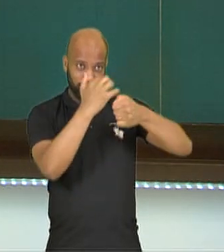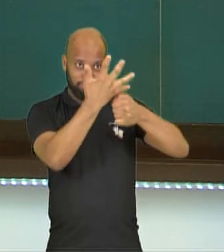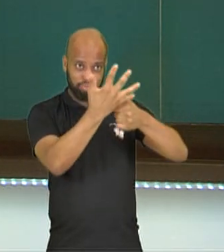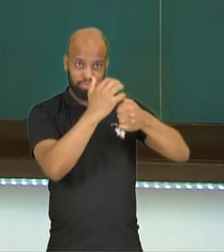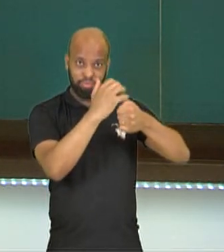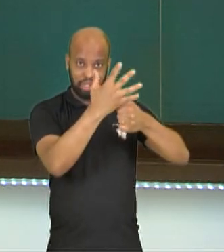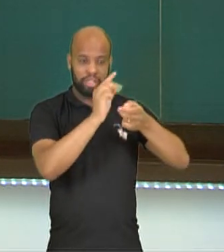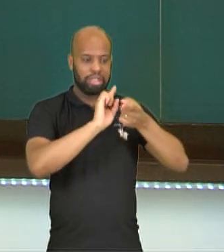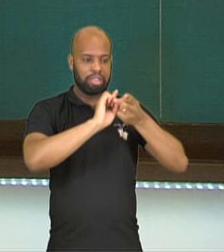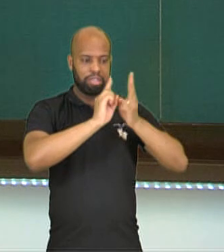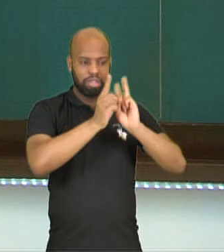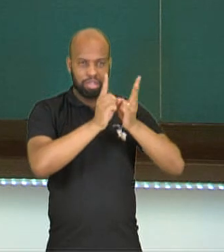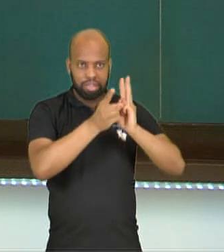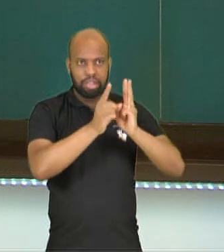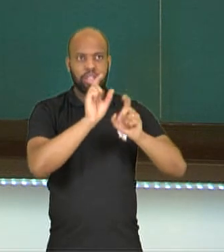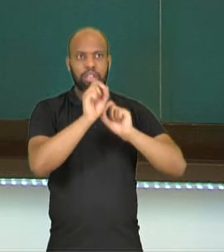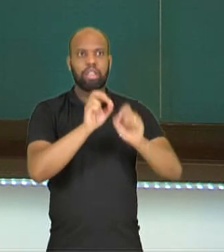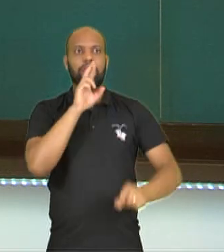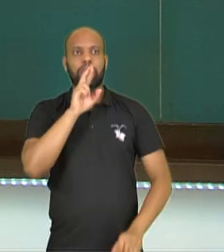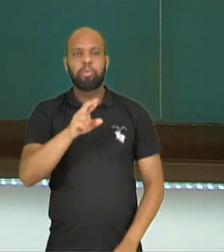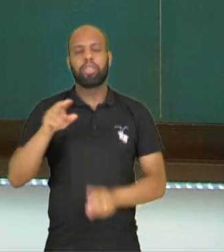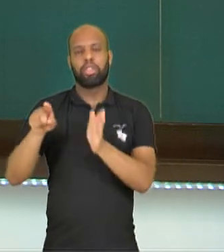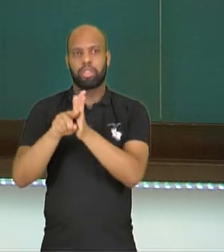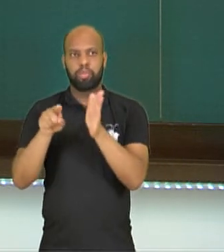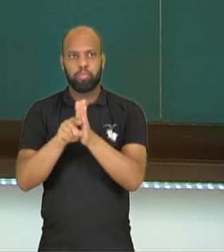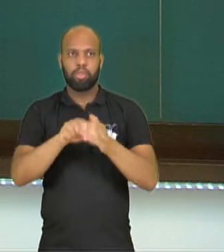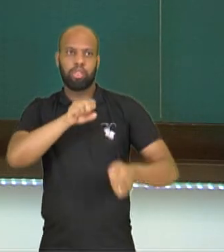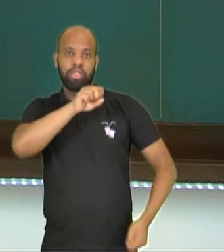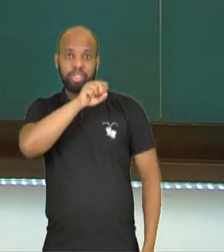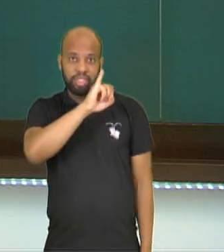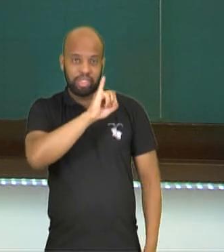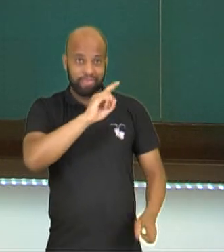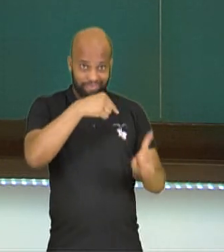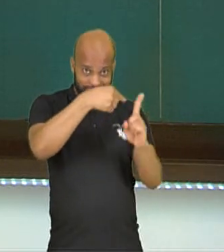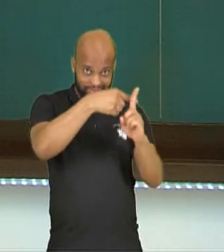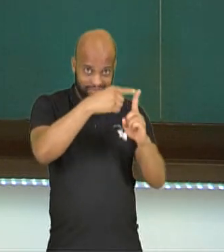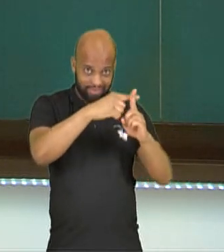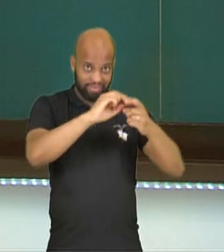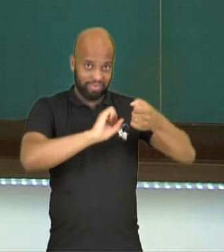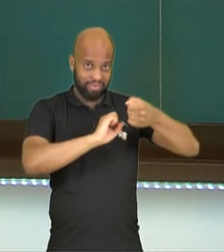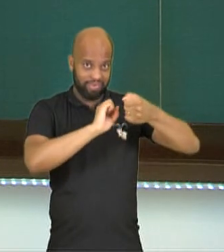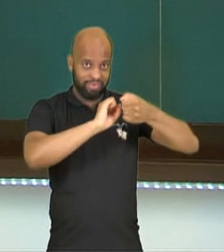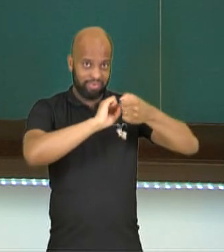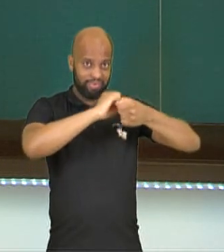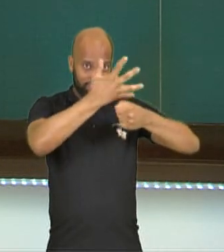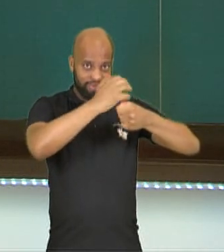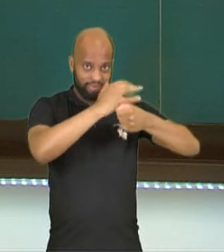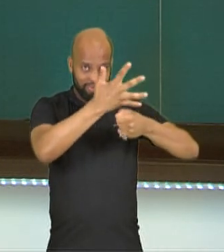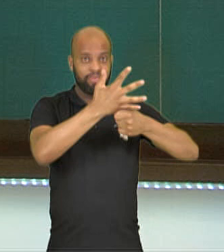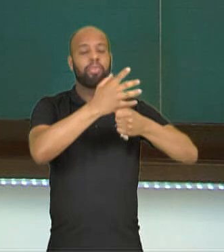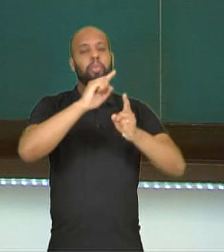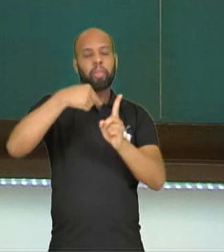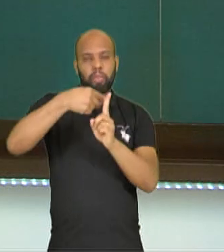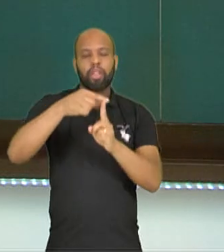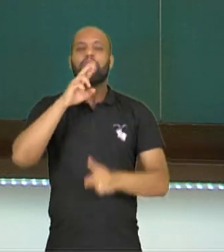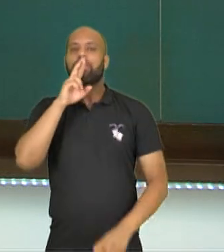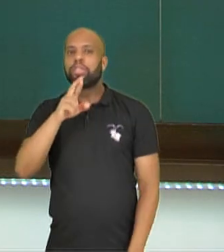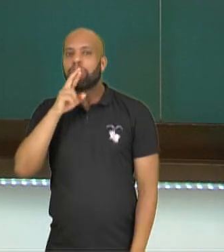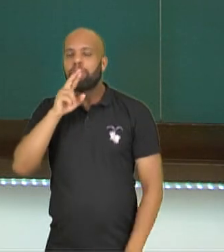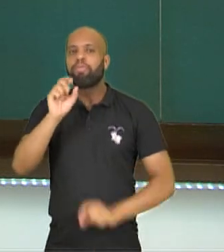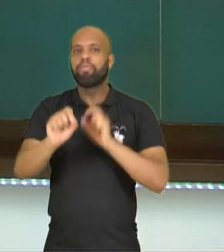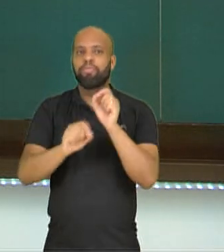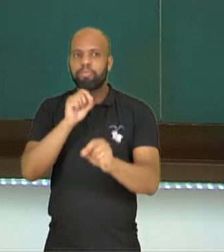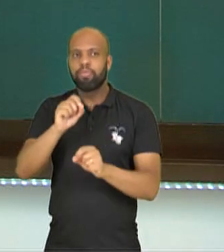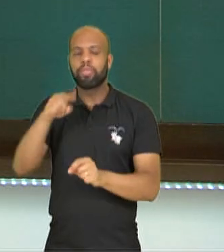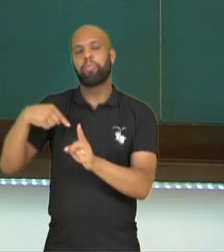menos. E fazendo a regra de sinal, você pode lembrar dessa regrinha aqui, tá bom? Então fica atento ao expoente. É o